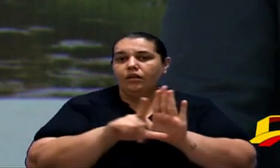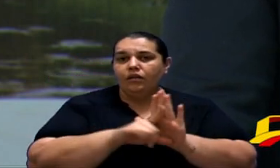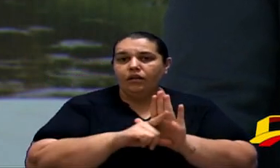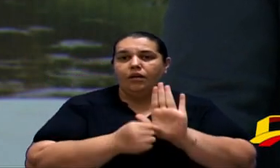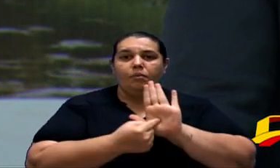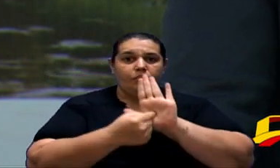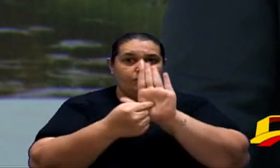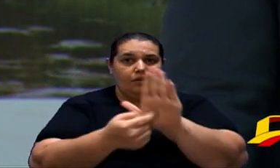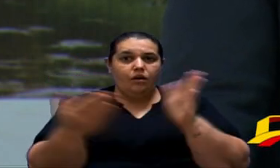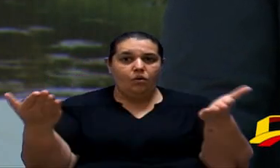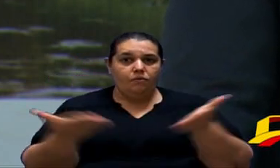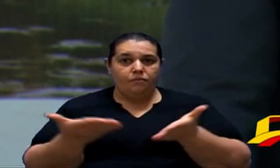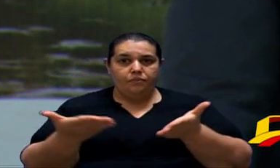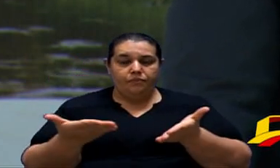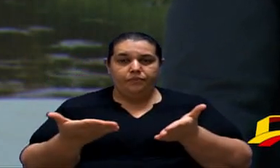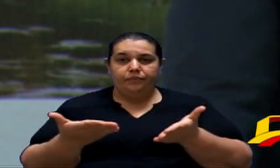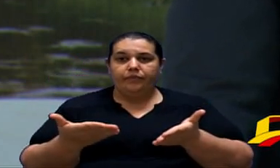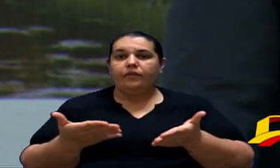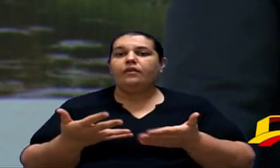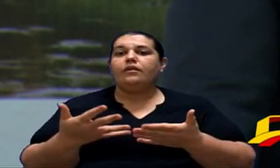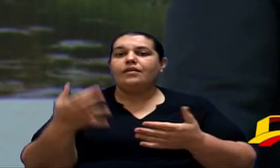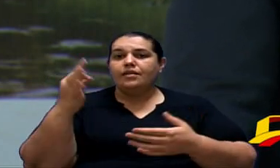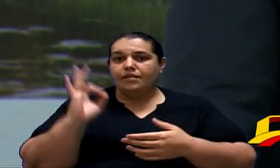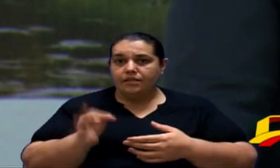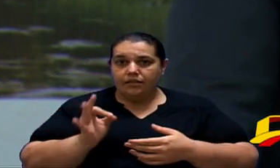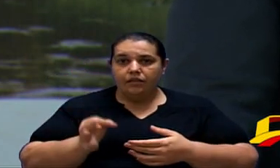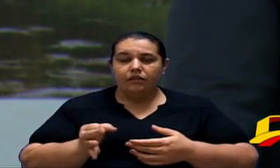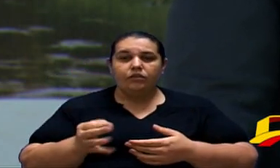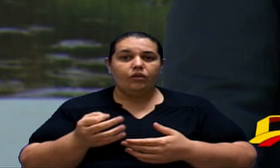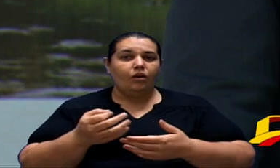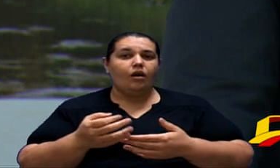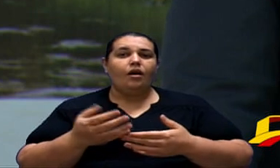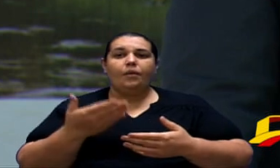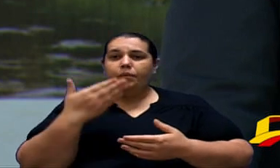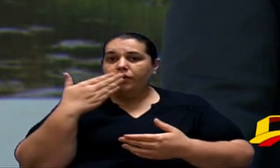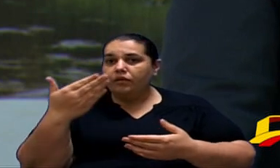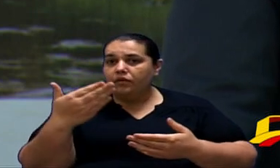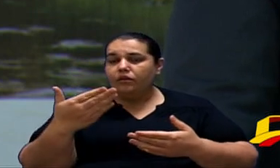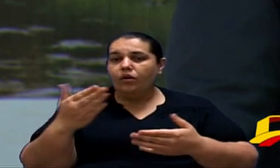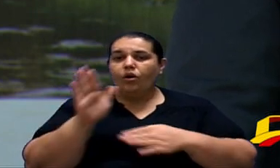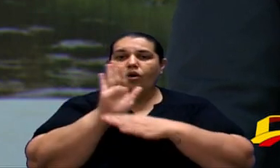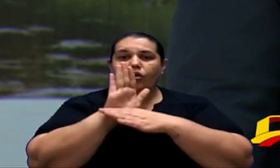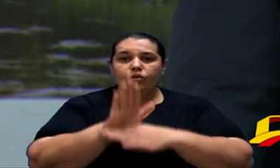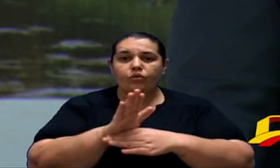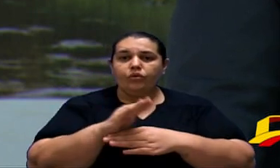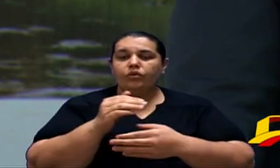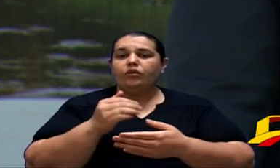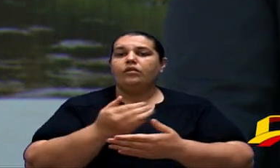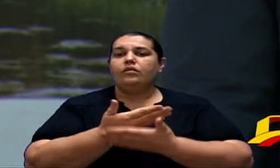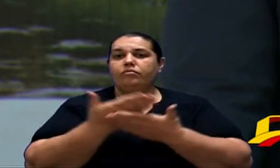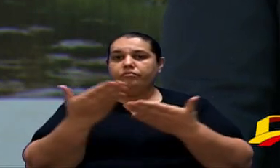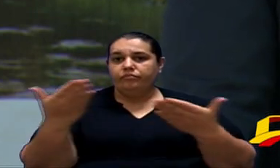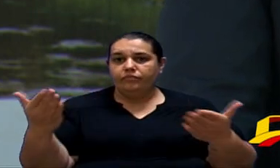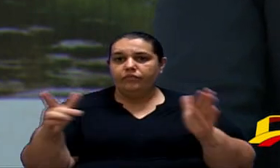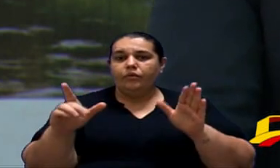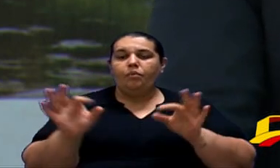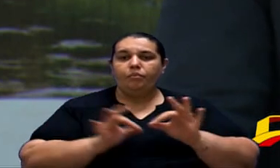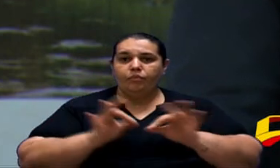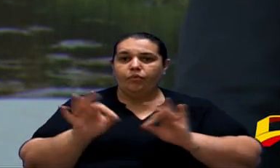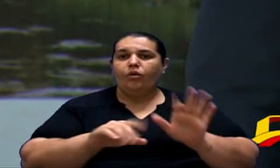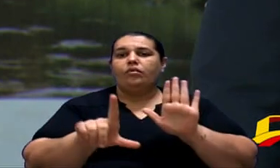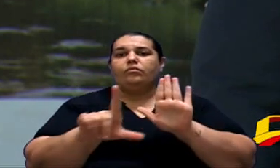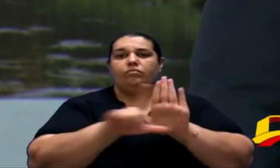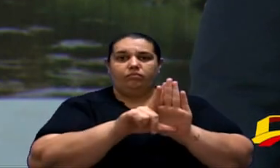proposta. Assim certo e contar com a colaboração de todo mundo para a aprovação do presente projeto de lei.